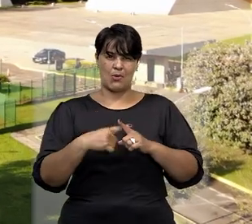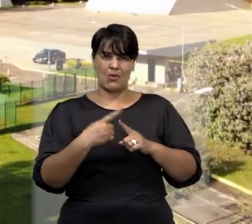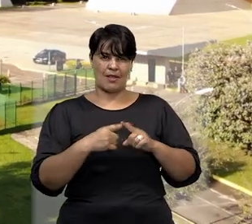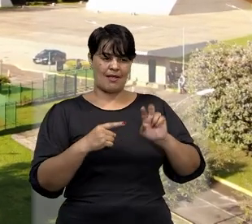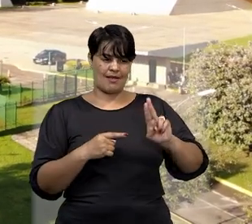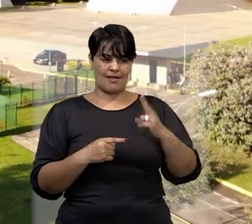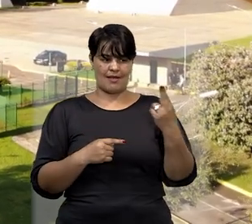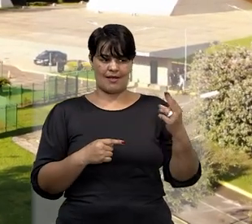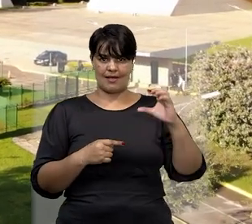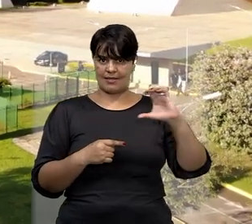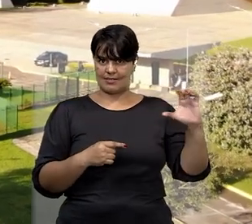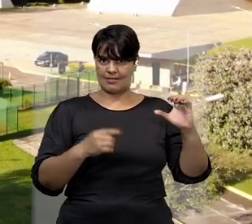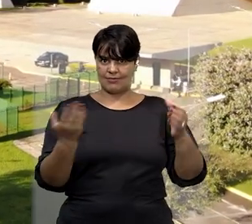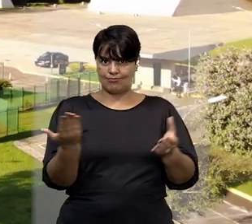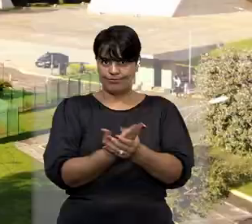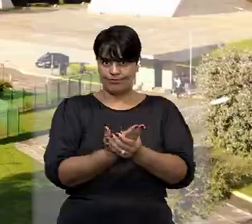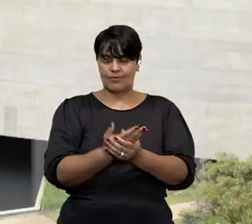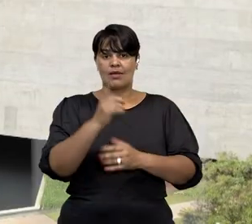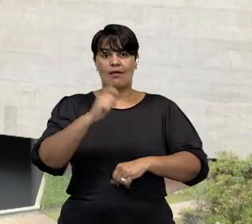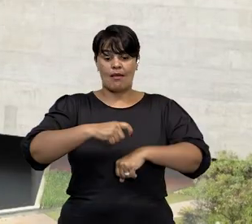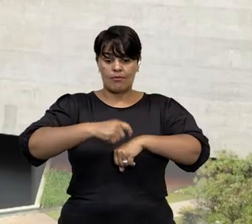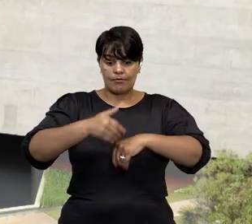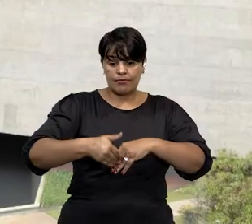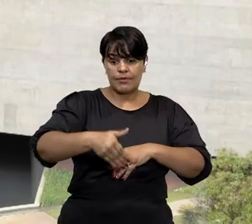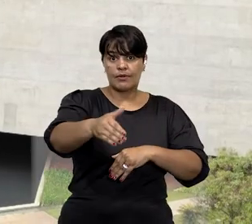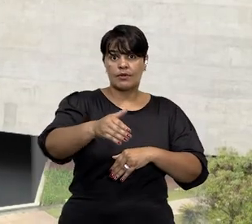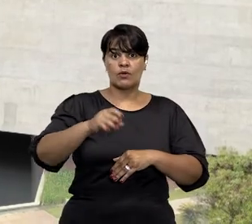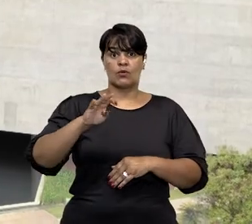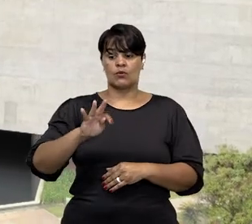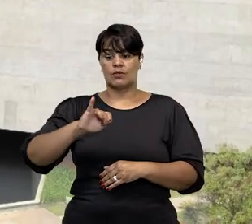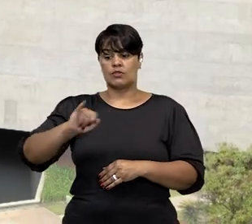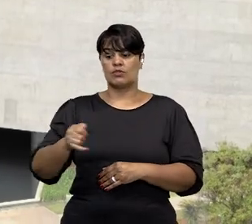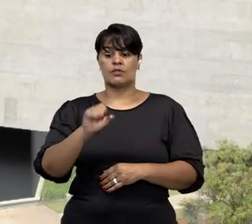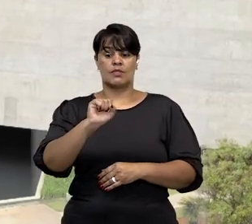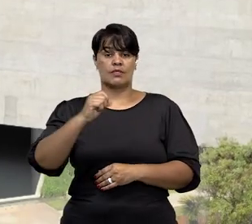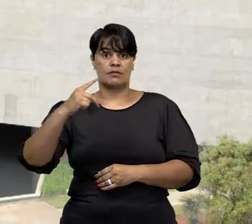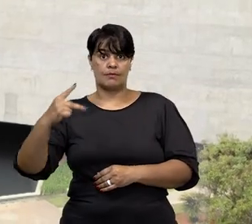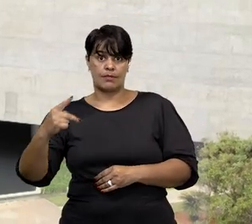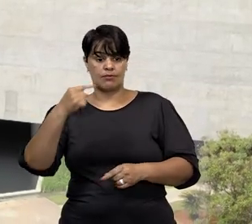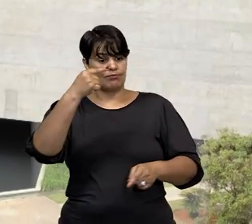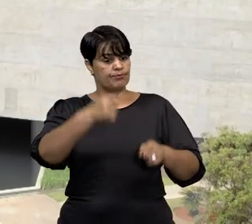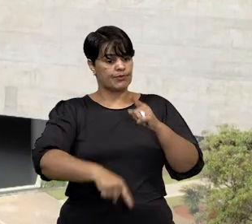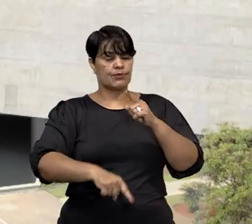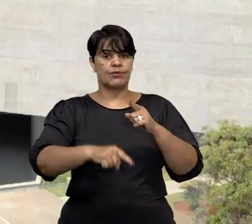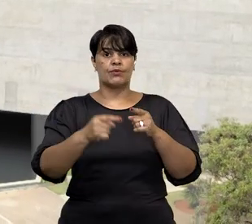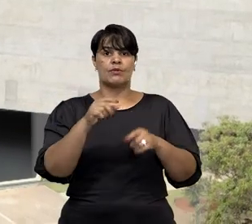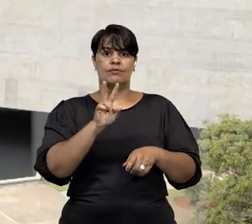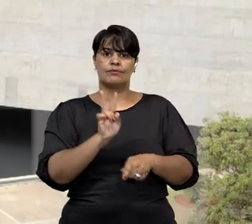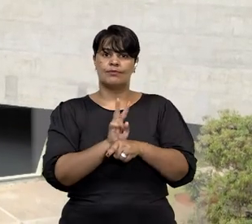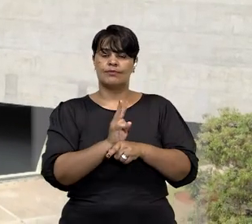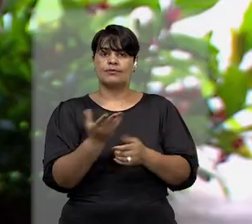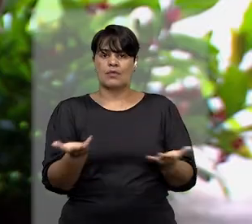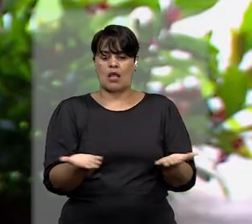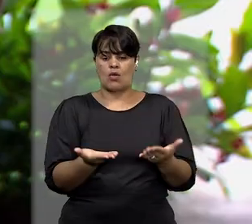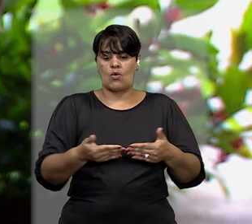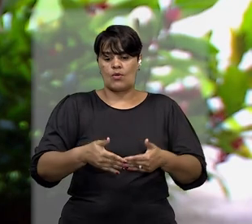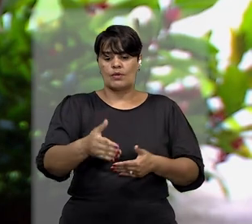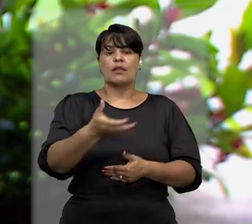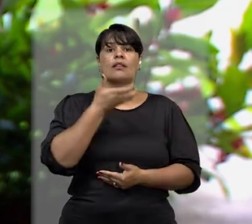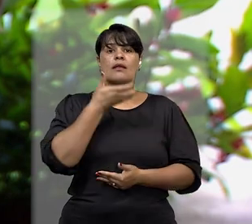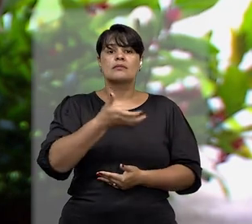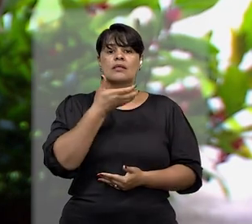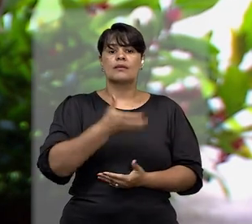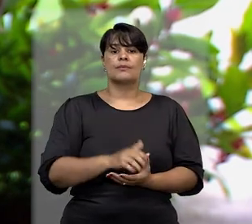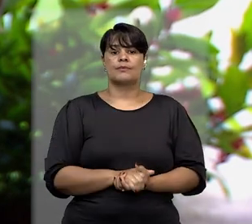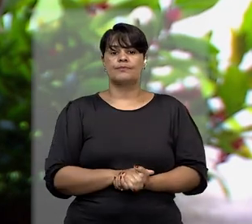habeas corpus foi feita logo após o Tribunal de Justiça de São Paulo indeferir liminar neste mês de dezembro. O caso